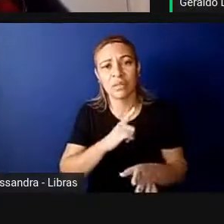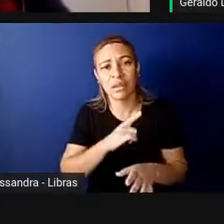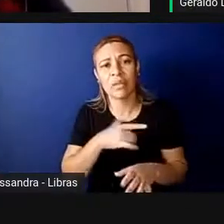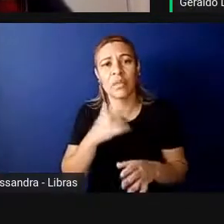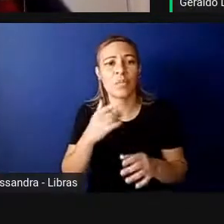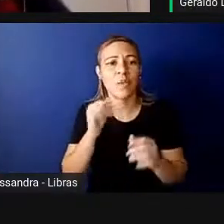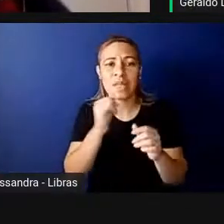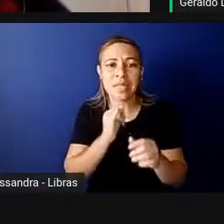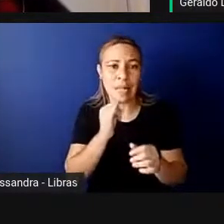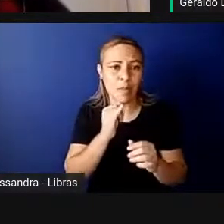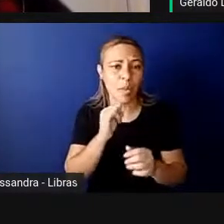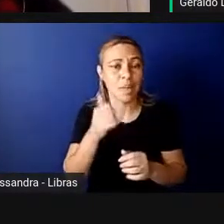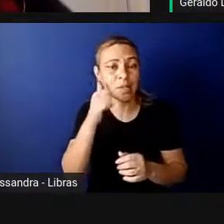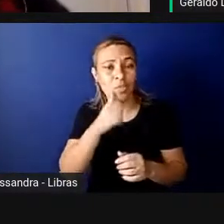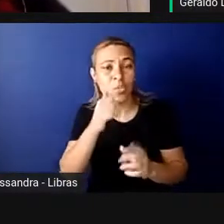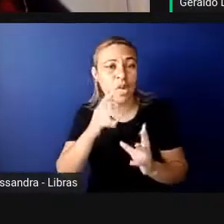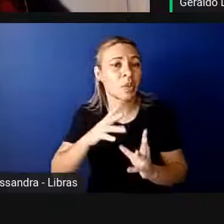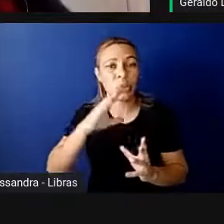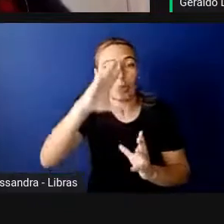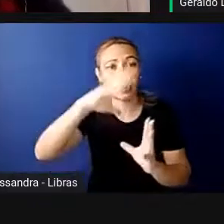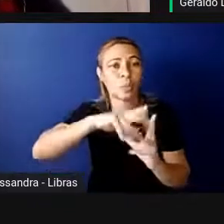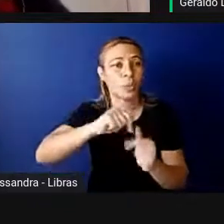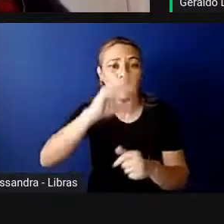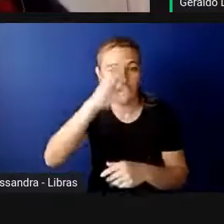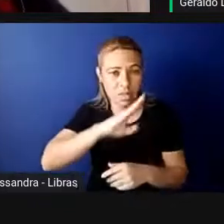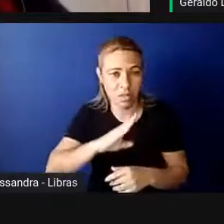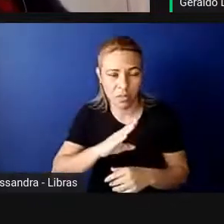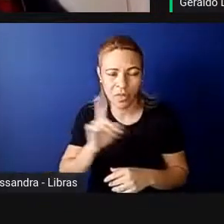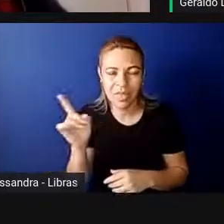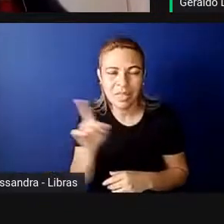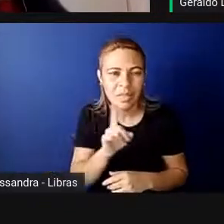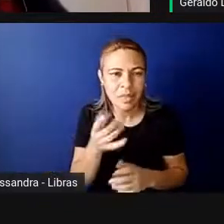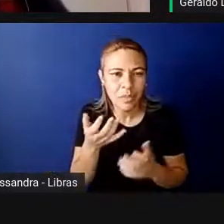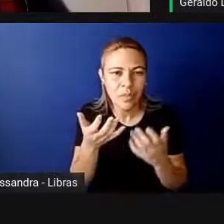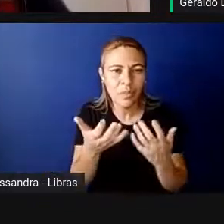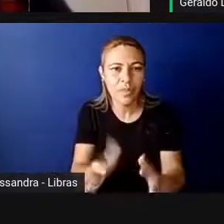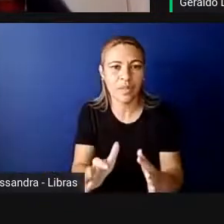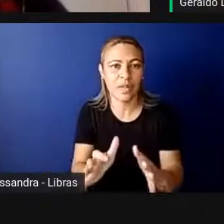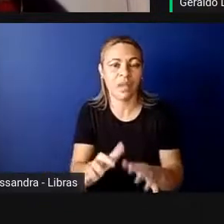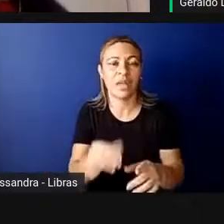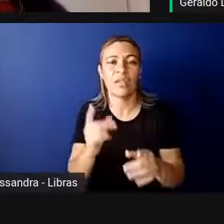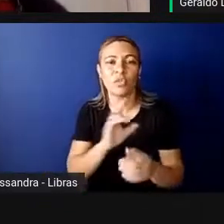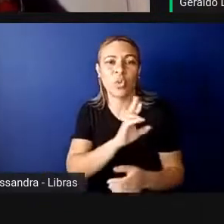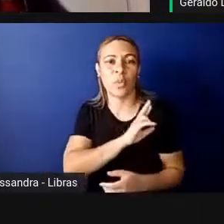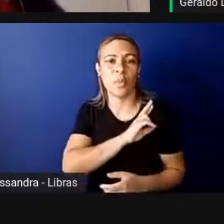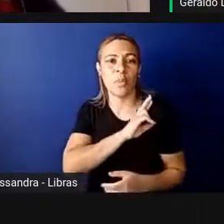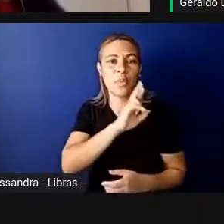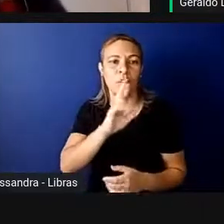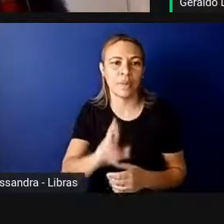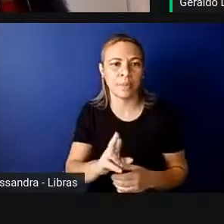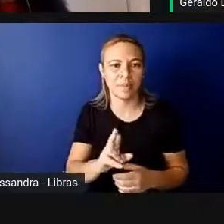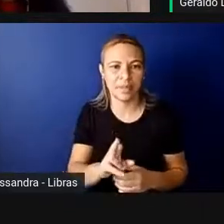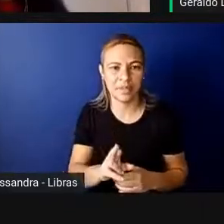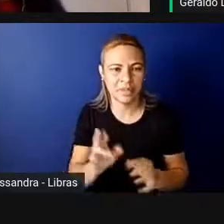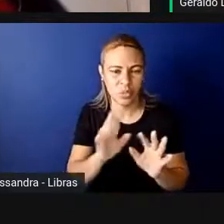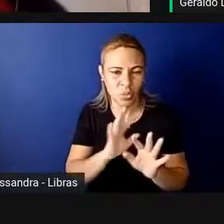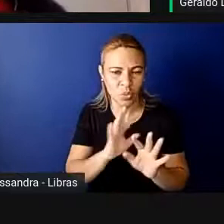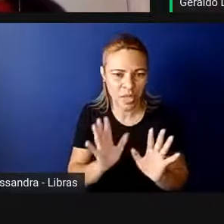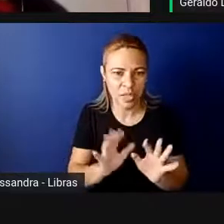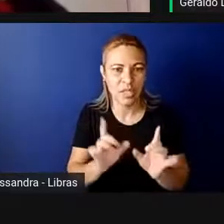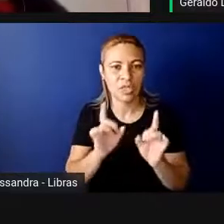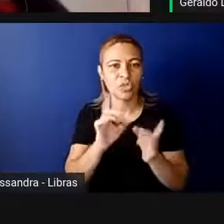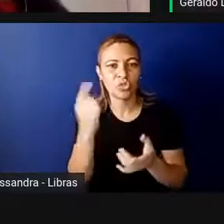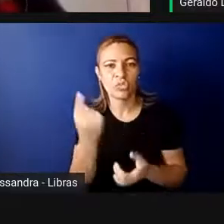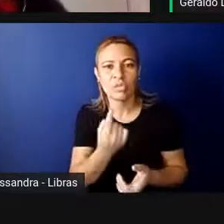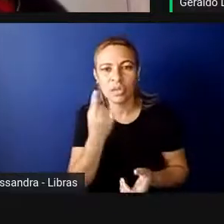e não é isso que a gente quer. Não é apenas aquela representante tokenista, aquele token, aquela mulher que está lá sozinha,